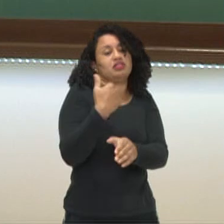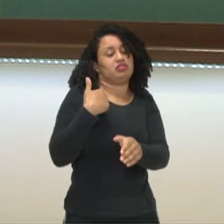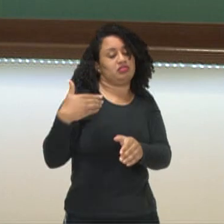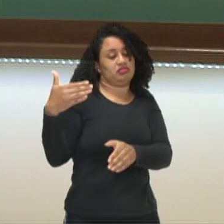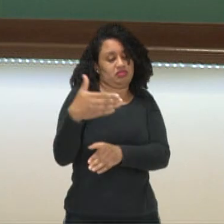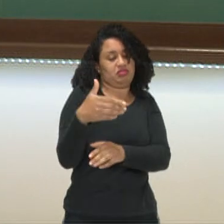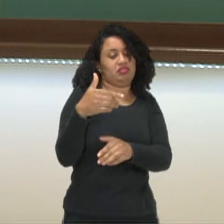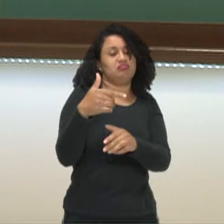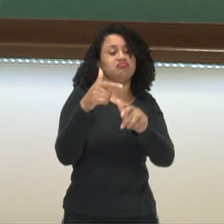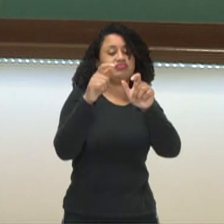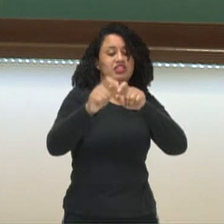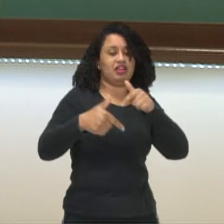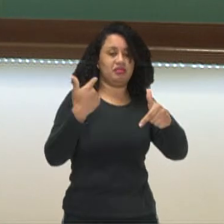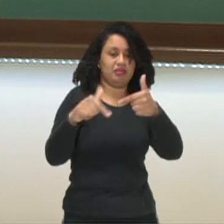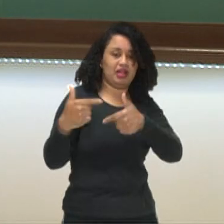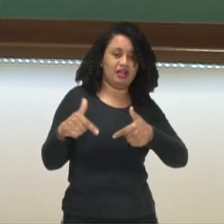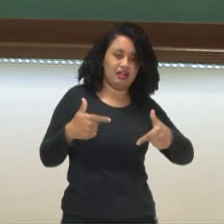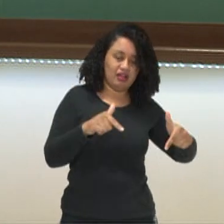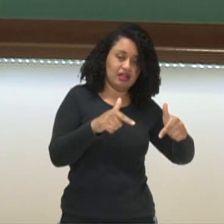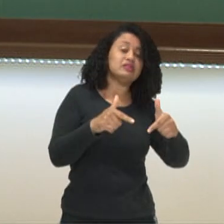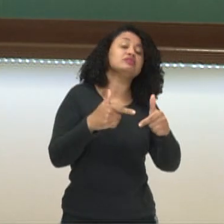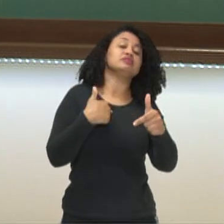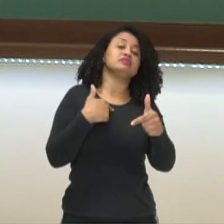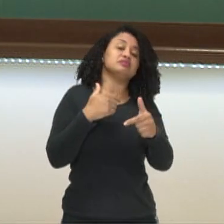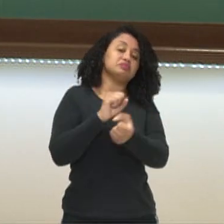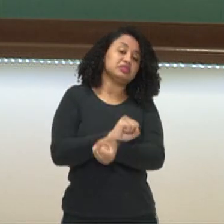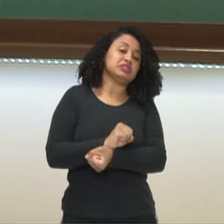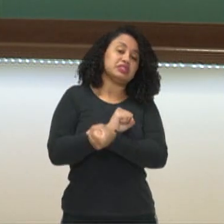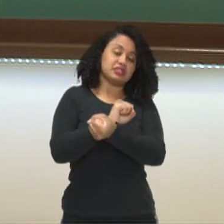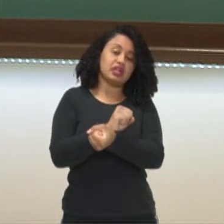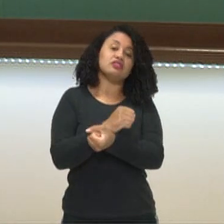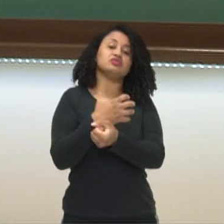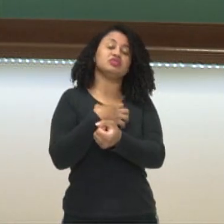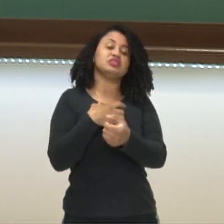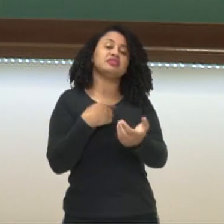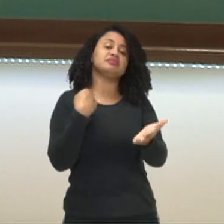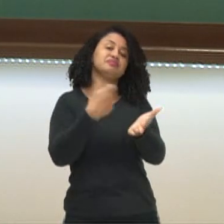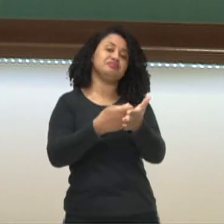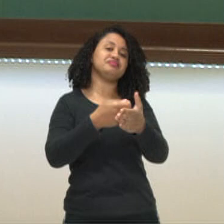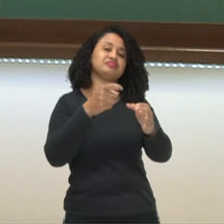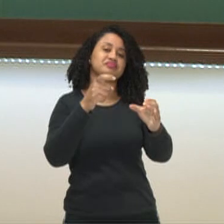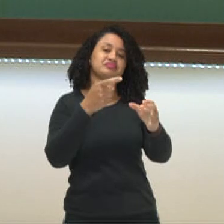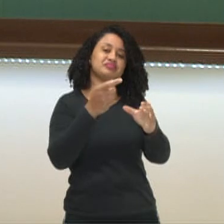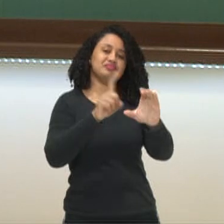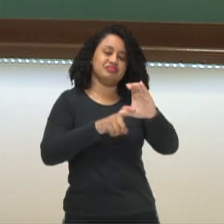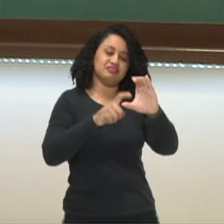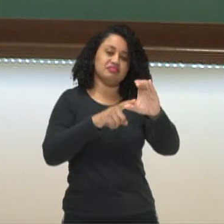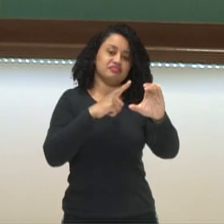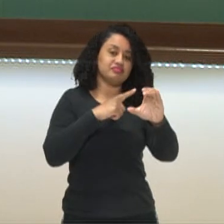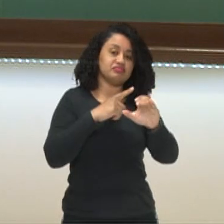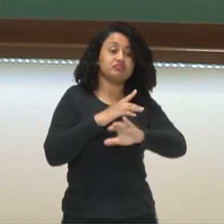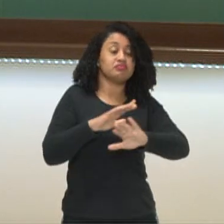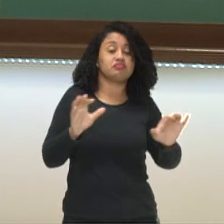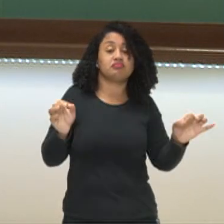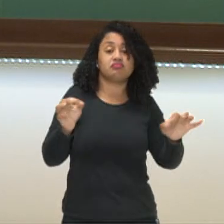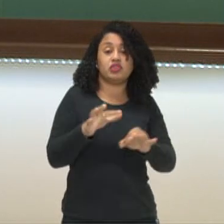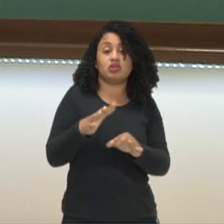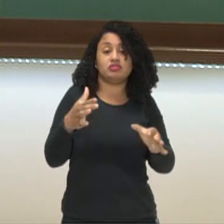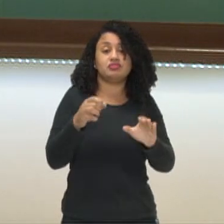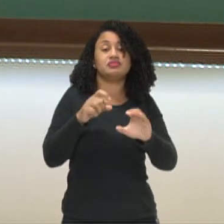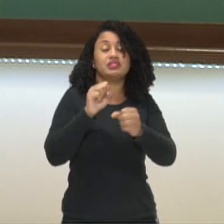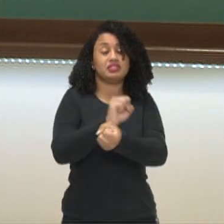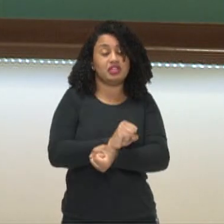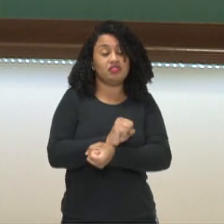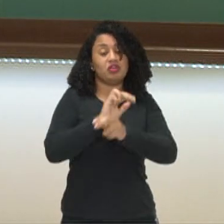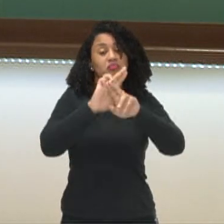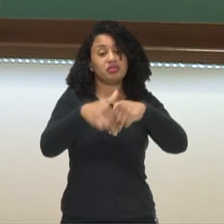tua terra, trabalho pro senhor agora como escravo, como forma de pagamento das dívidas que eu tenho. Pronto, escravidão por